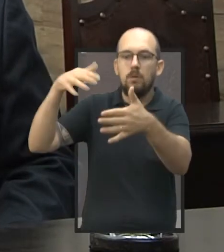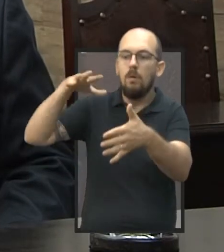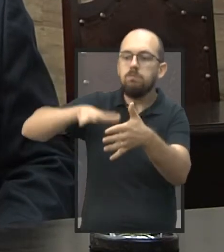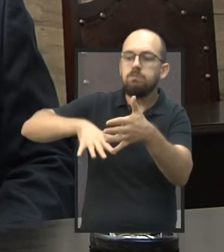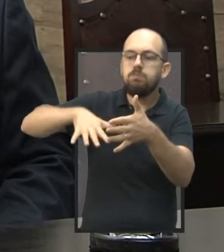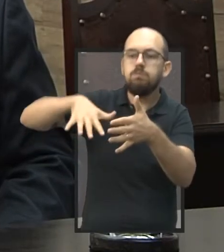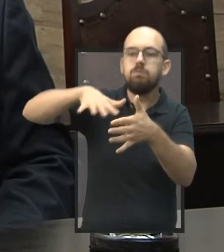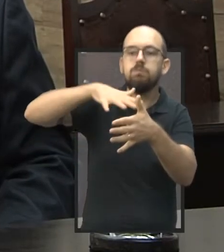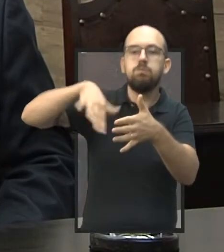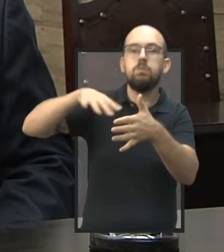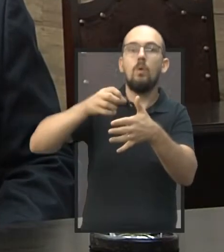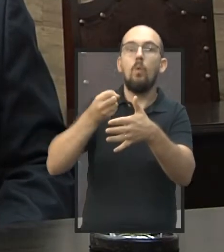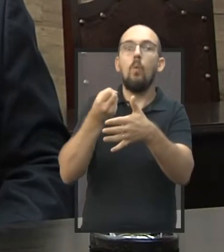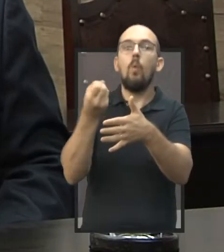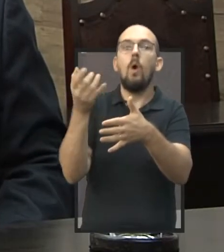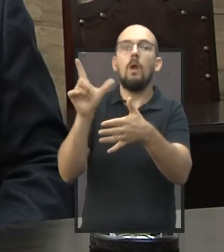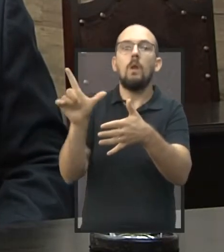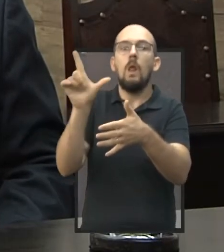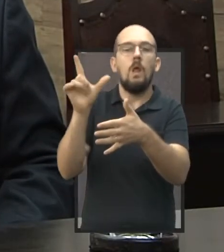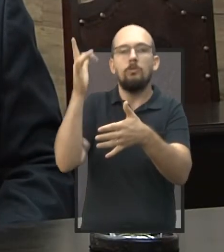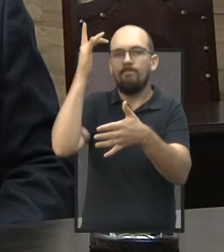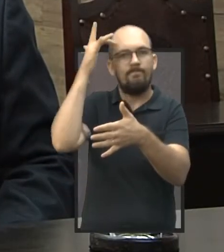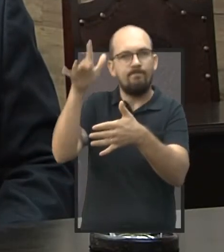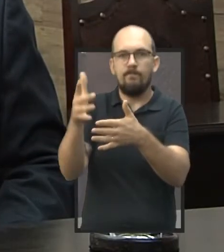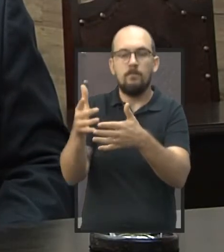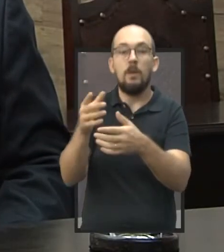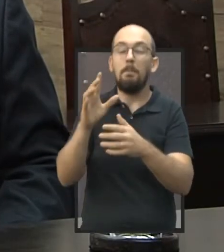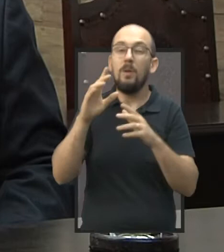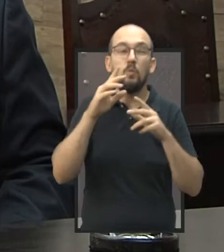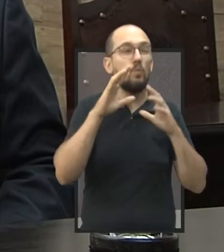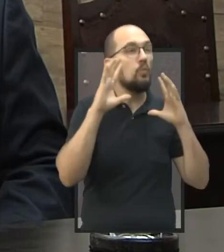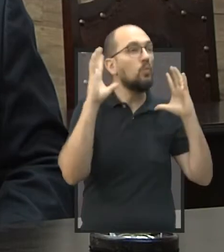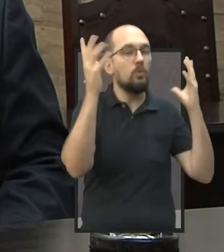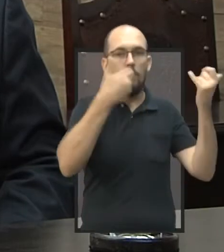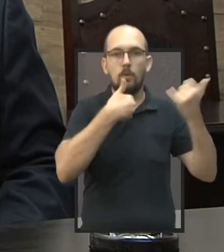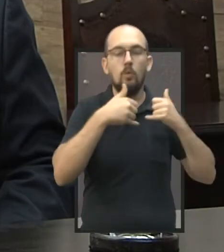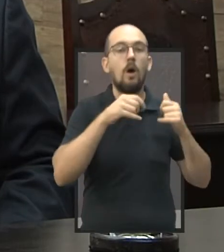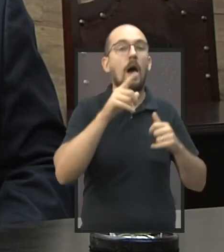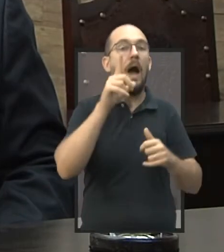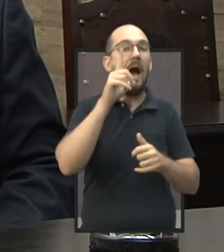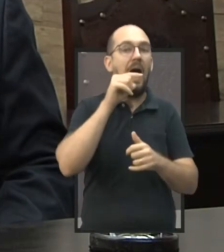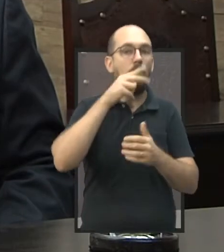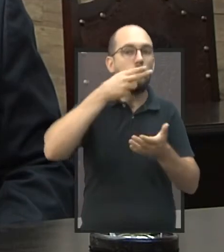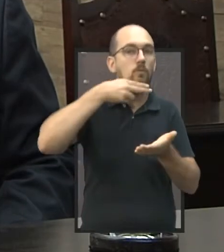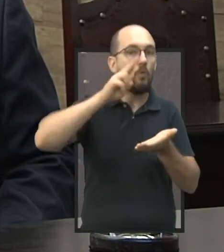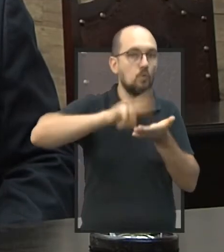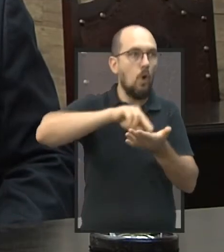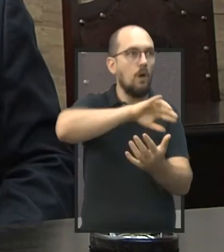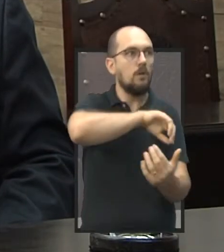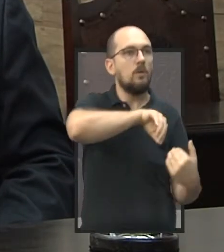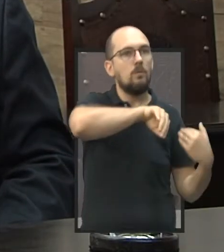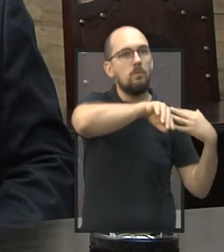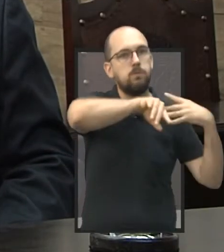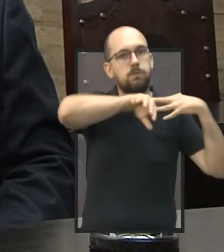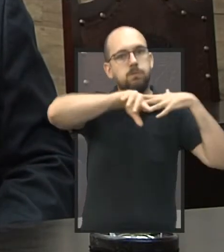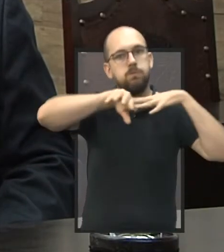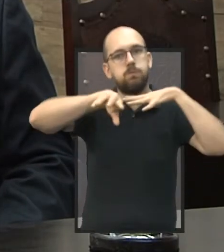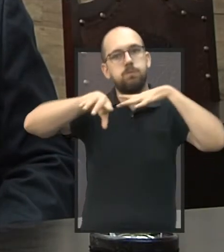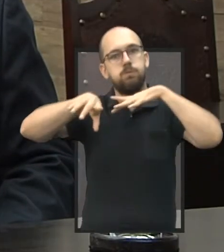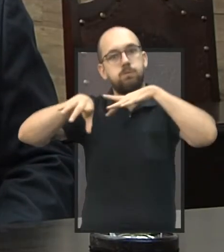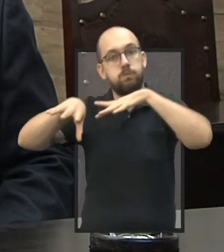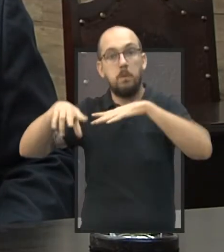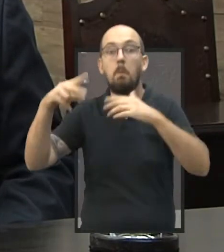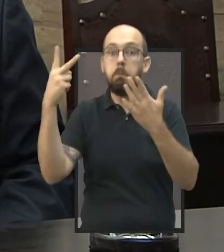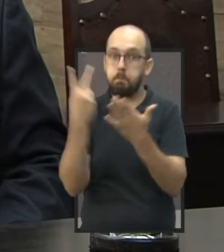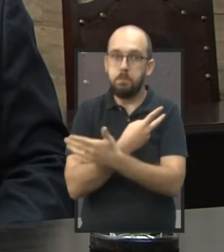até aquele local. Populares falaram que toda a água de Dois Córregos é levada naquele local. Então a gente não sabe a pressão que